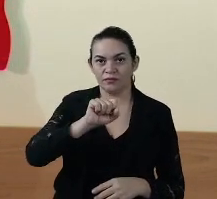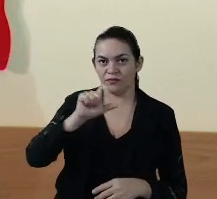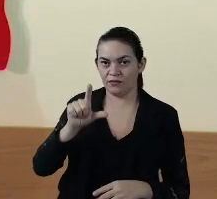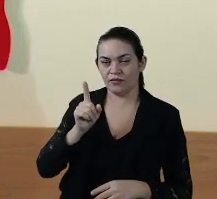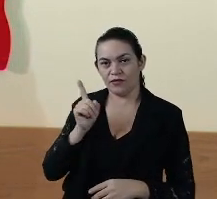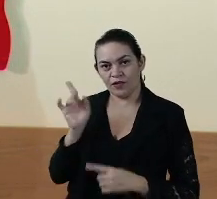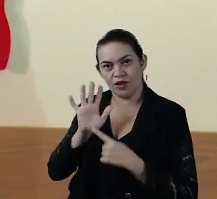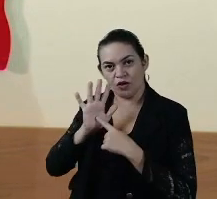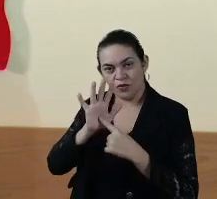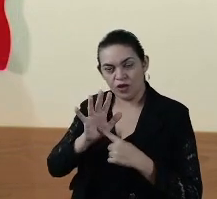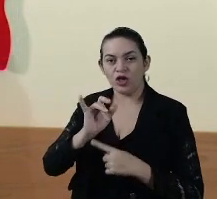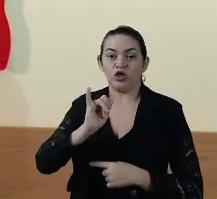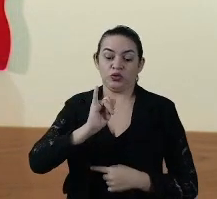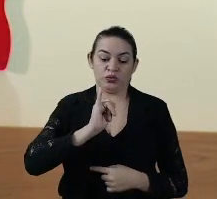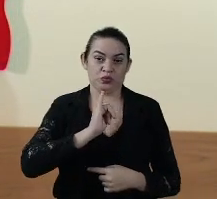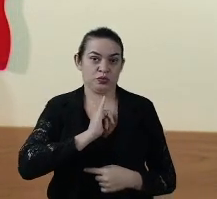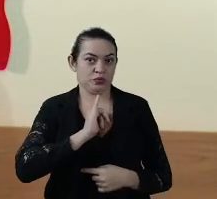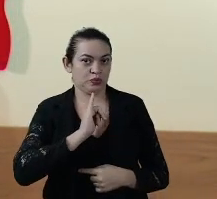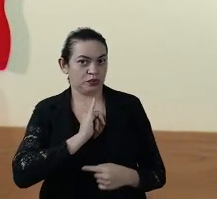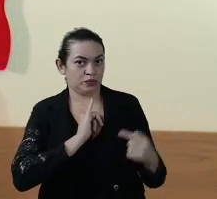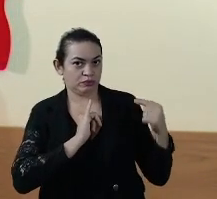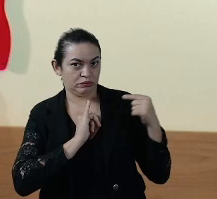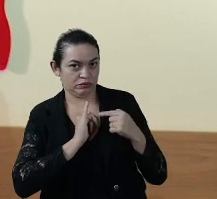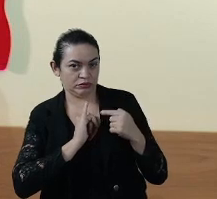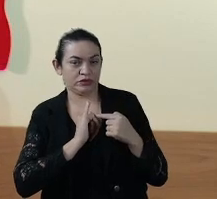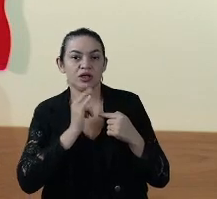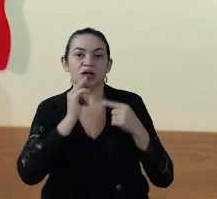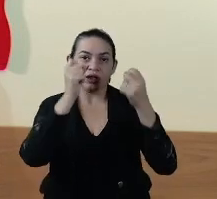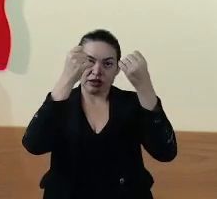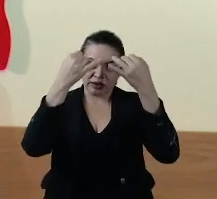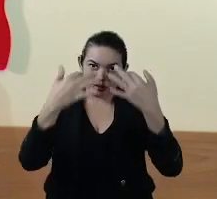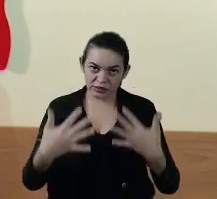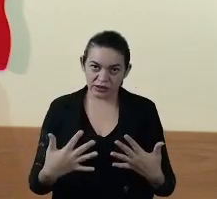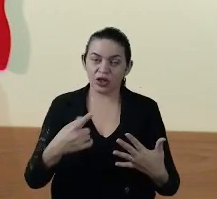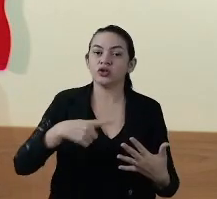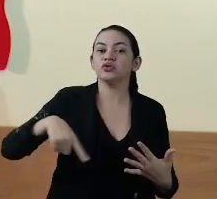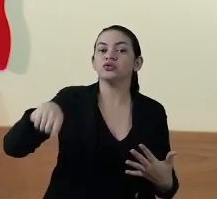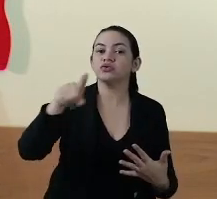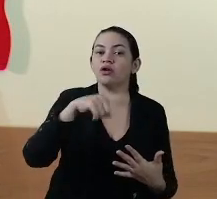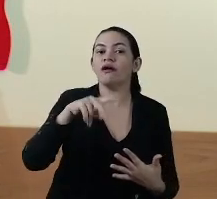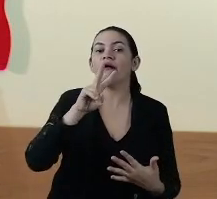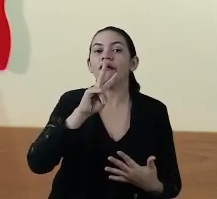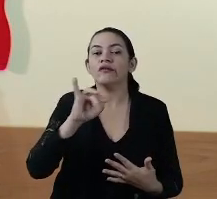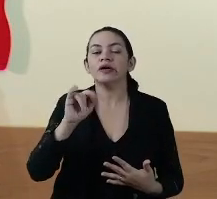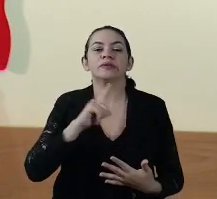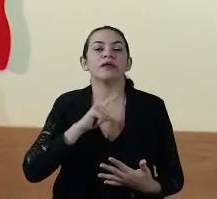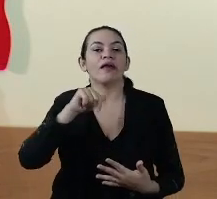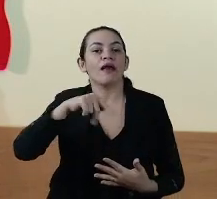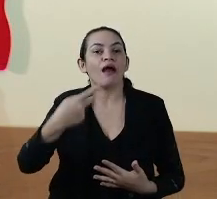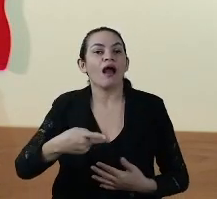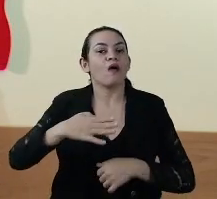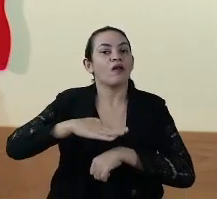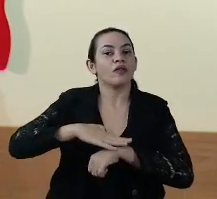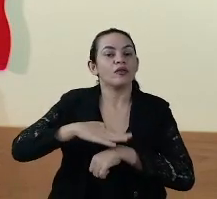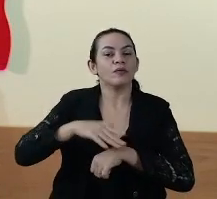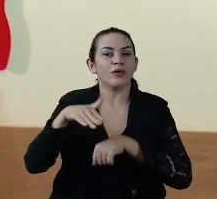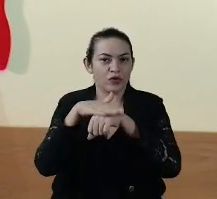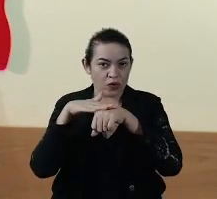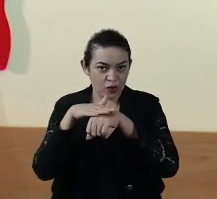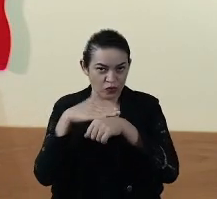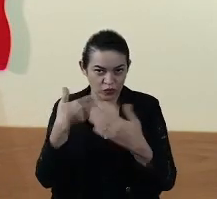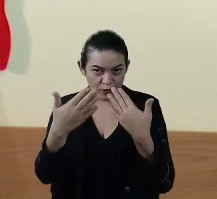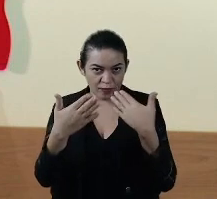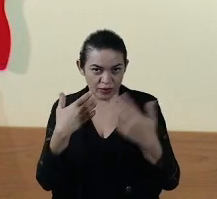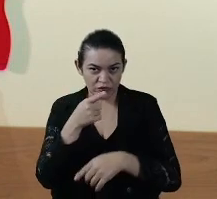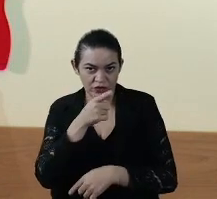esse o parâmetro, no que se refere à imperatriz, como falei, nós vamos, estamos tendo agora, nesse momento que estou conversando com